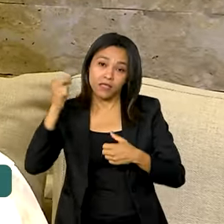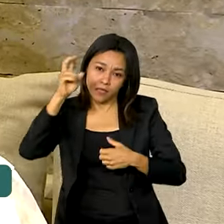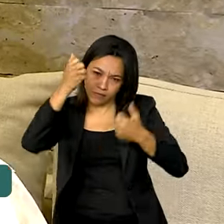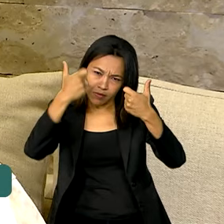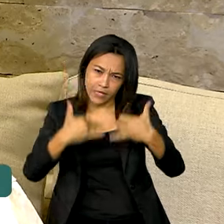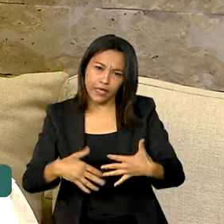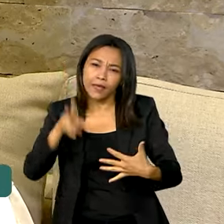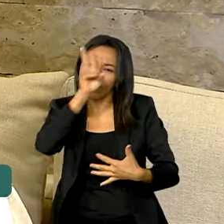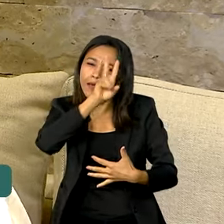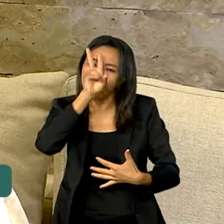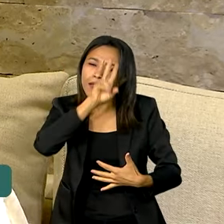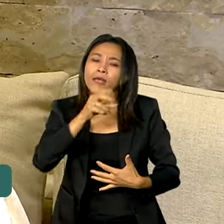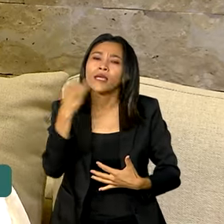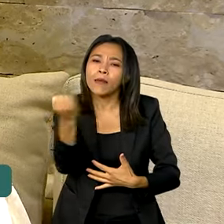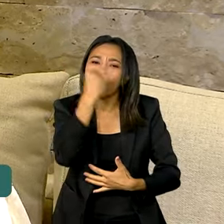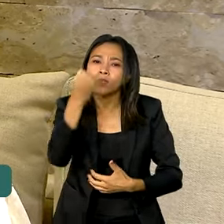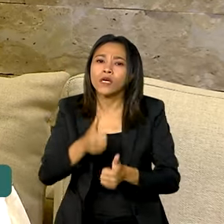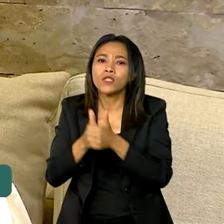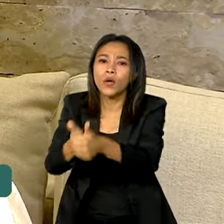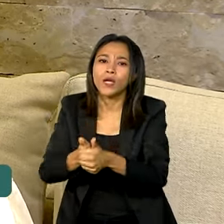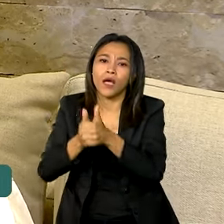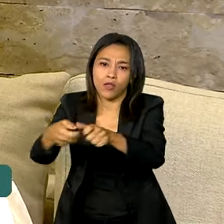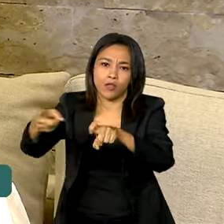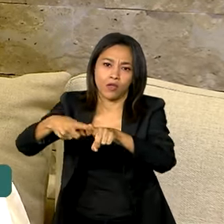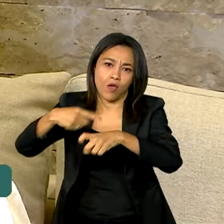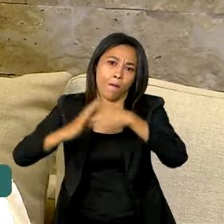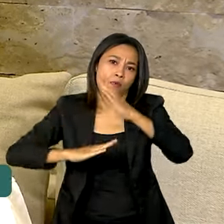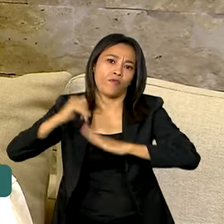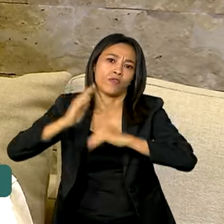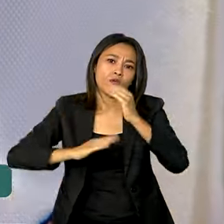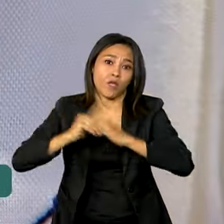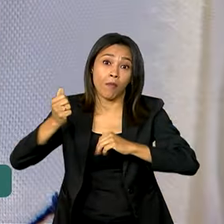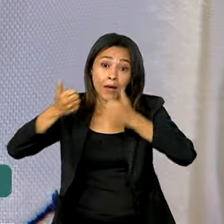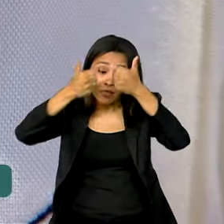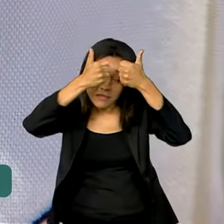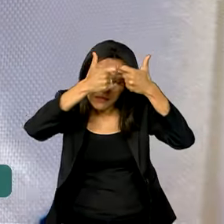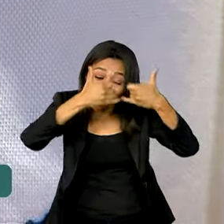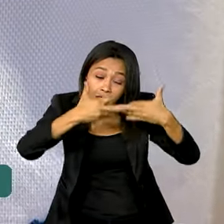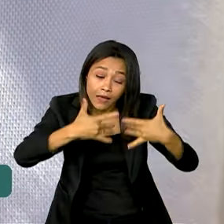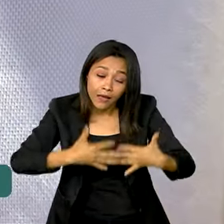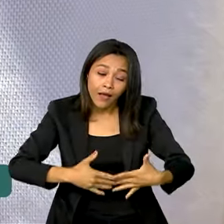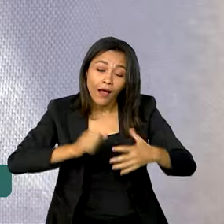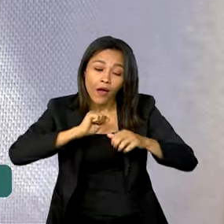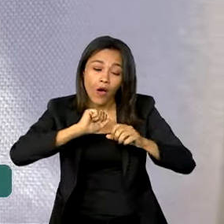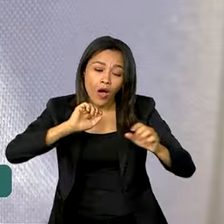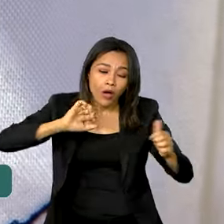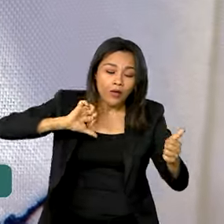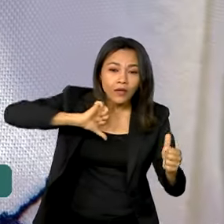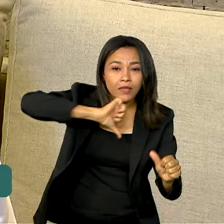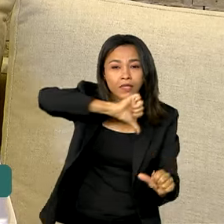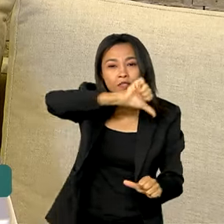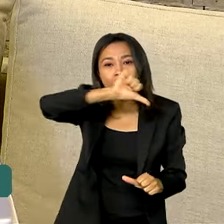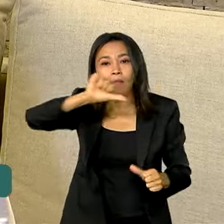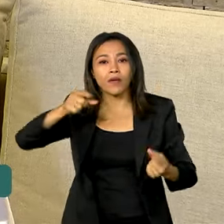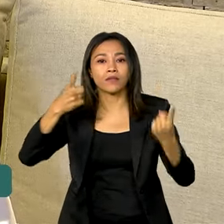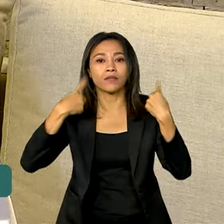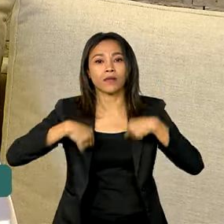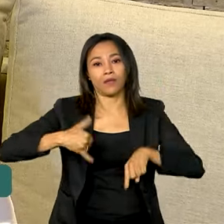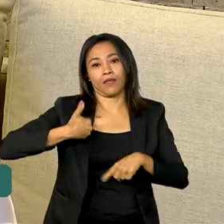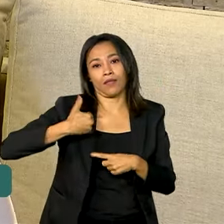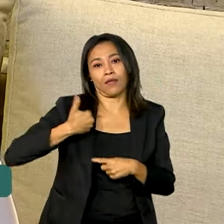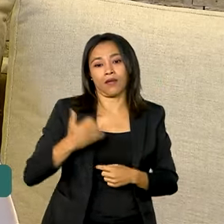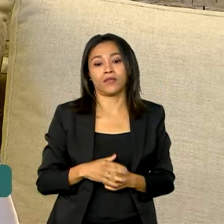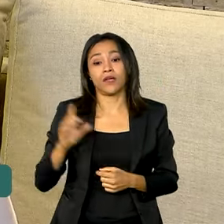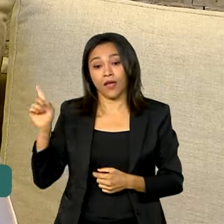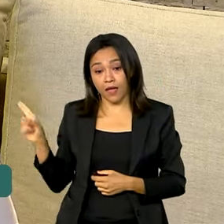profissional é fundamental para garantir orientações e esclarecimentos adequados sobre as transformações da idade. A gente consegue tirar